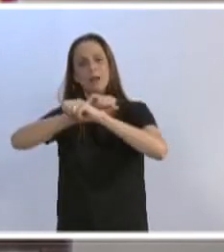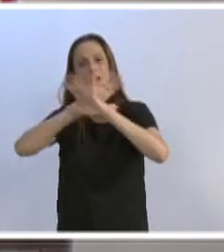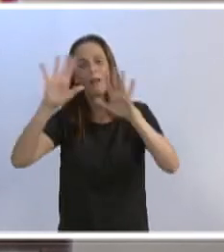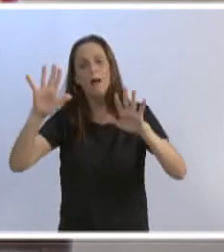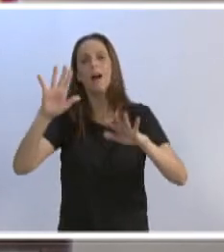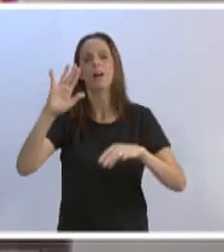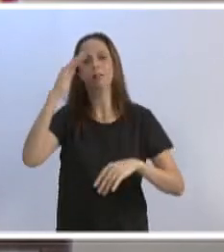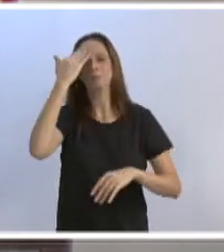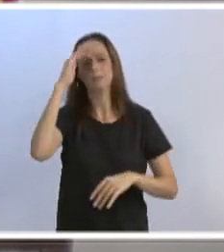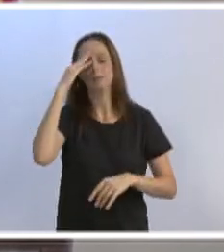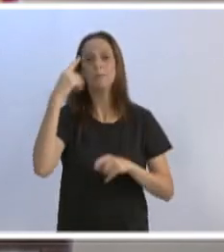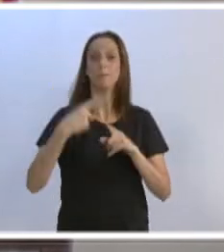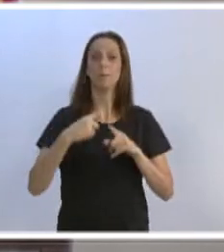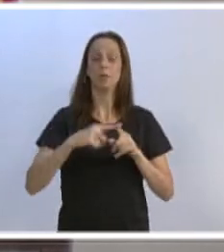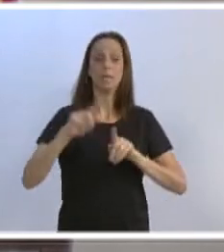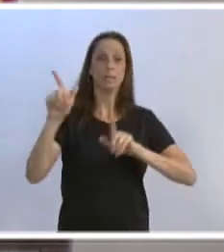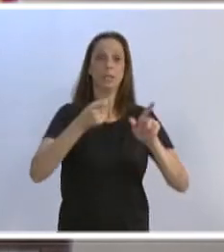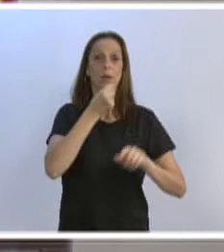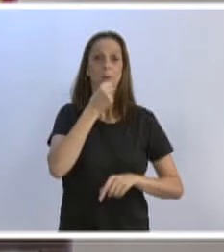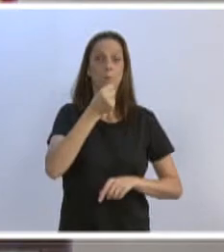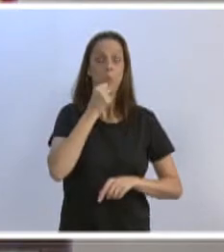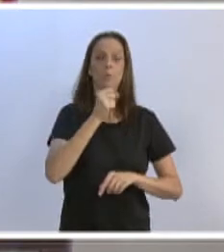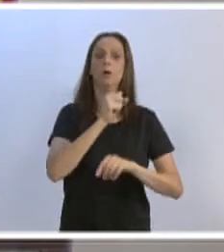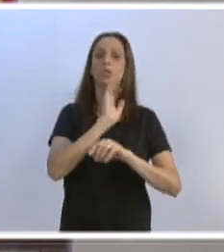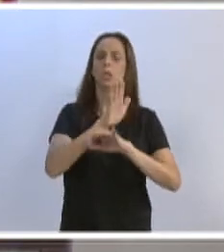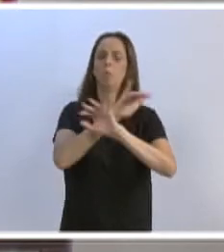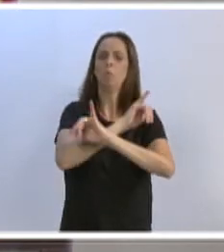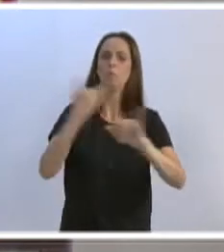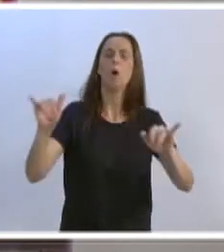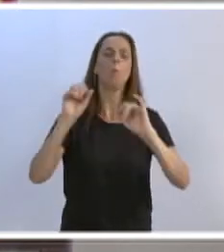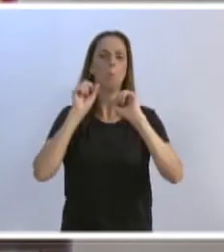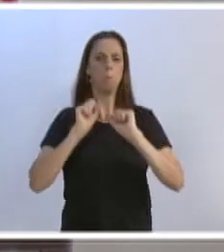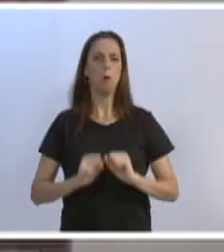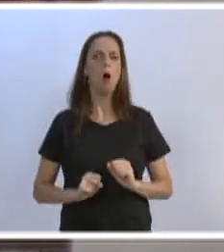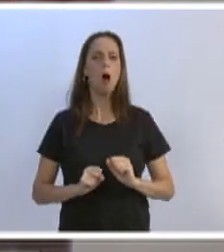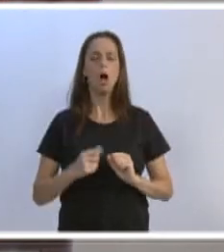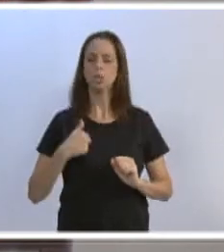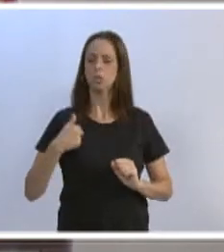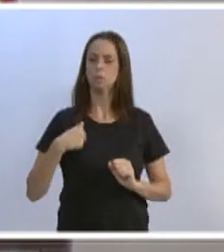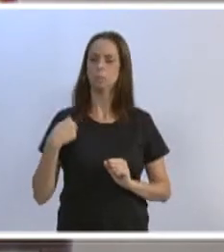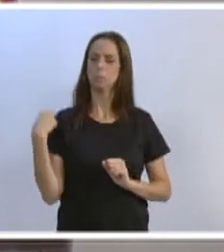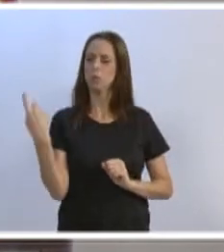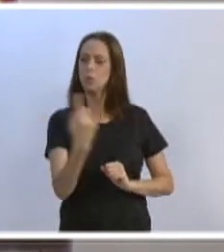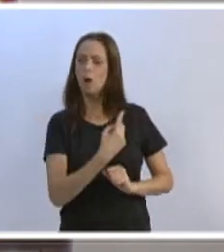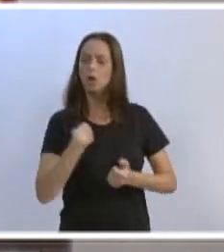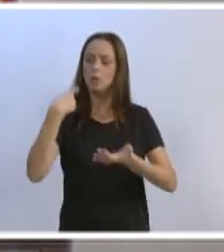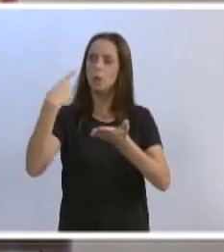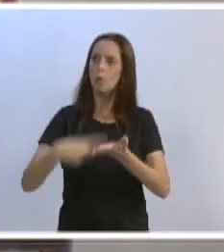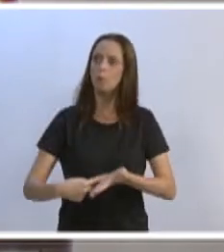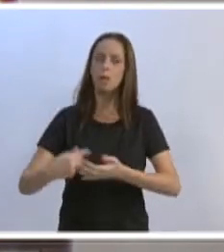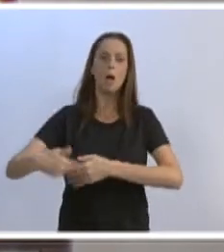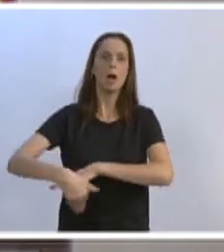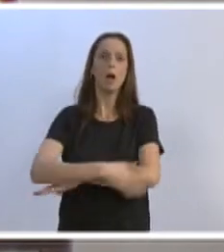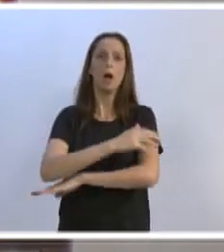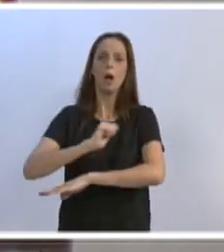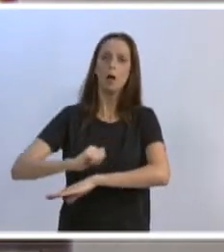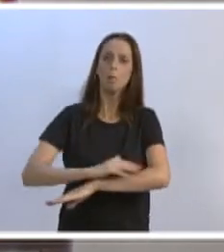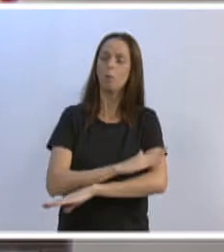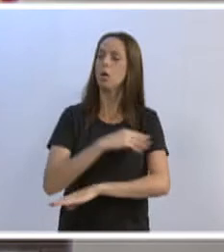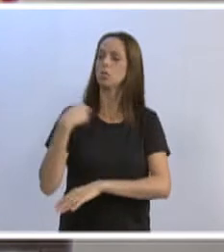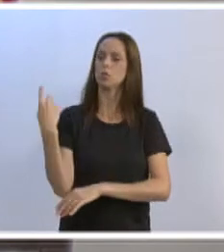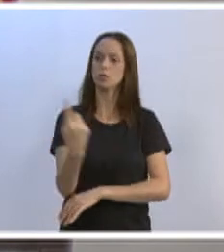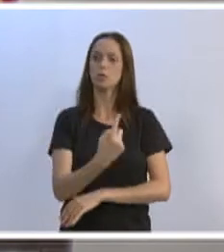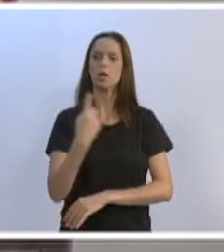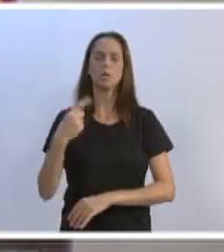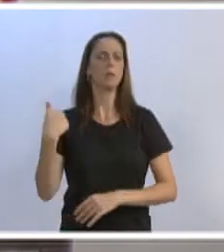divulgado na mídia que está autorizado a fazer rua particular. O pessoal está se movimentando. O pessoal está se movimentando,